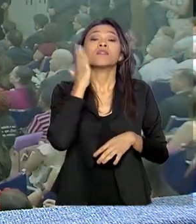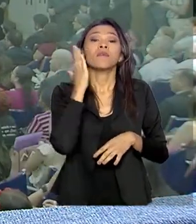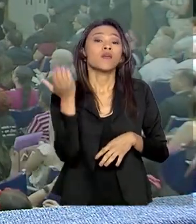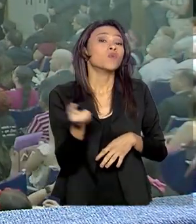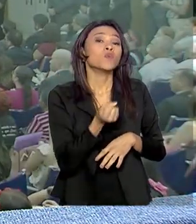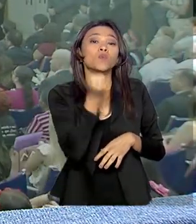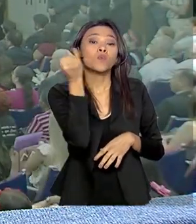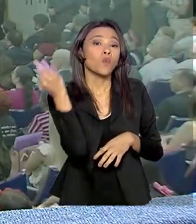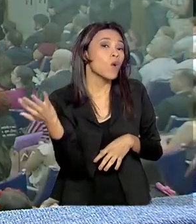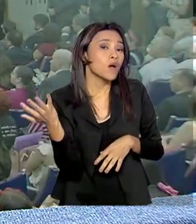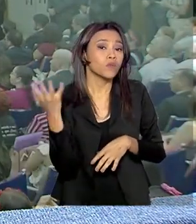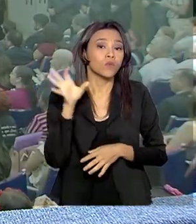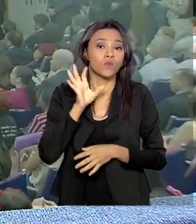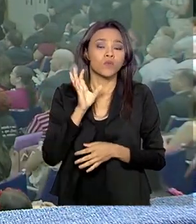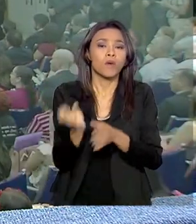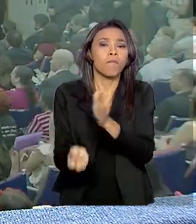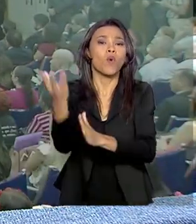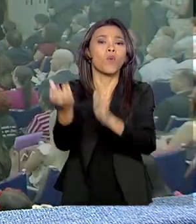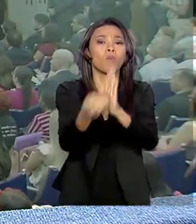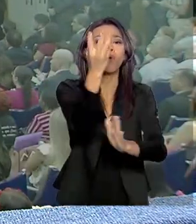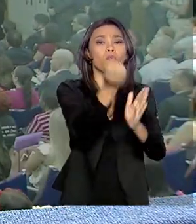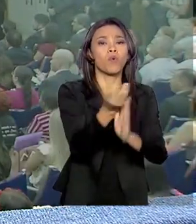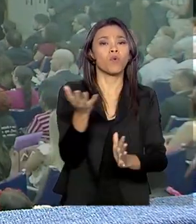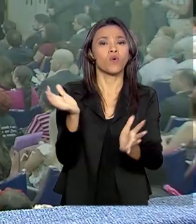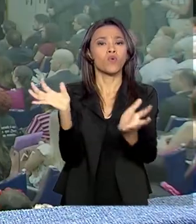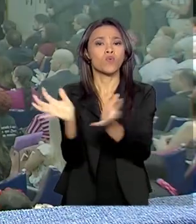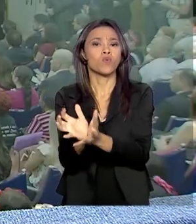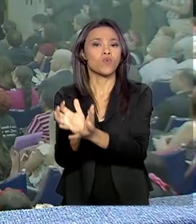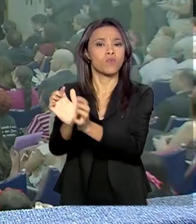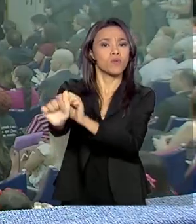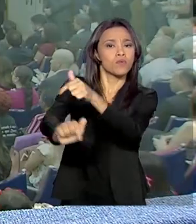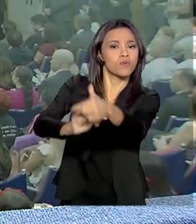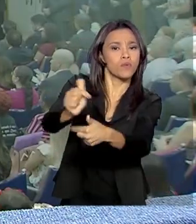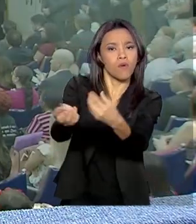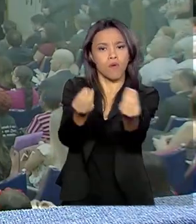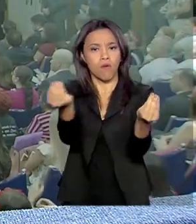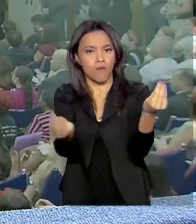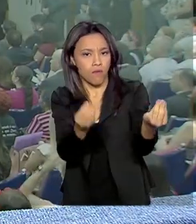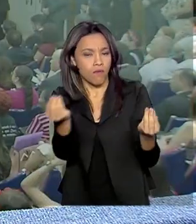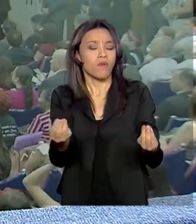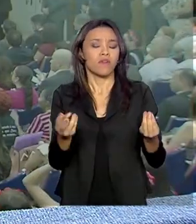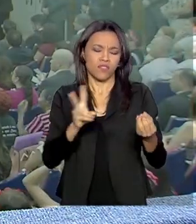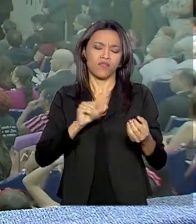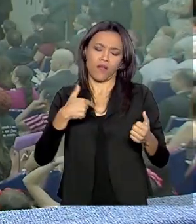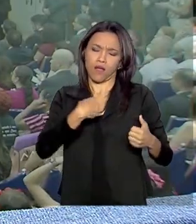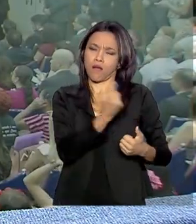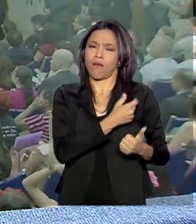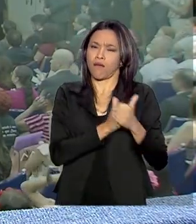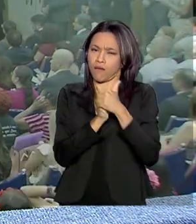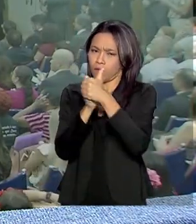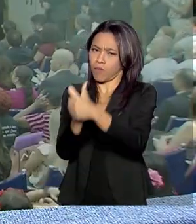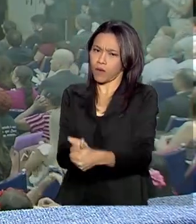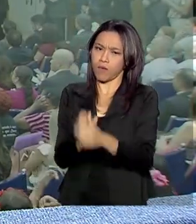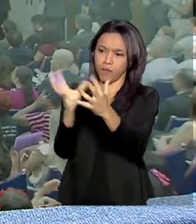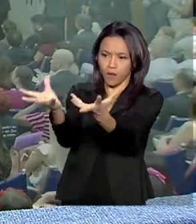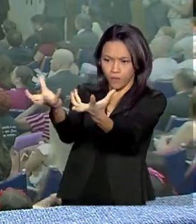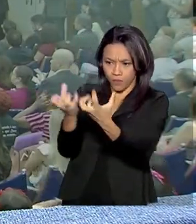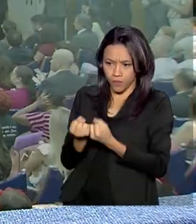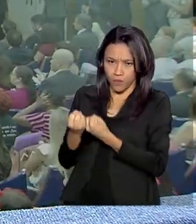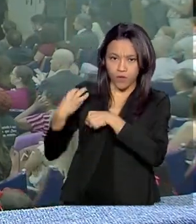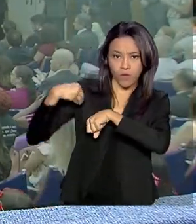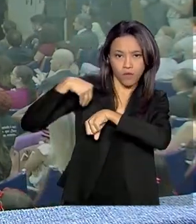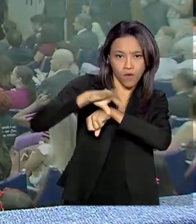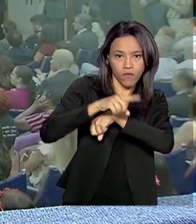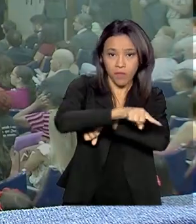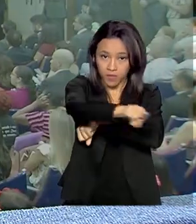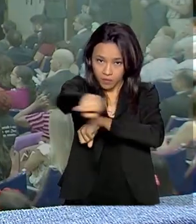núcleos que elas pretendem implantar. O lançamento acontece agora e a gente vai acompanhar tudo para trazer informações completas em